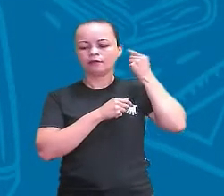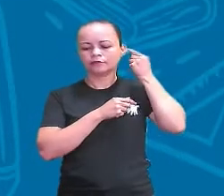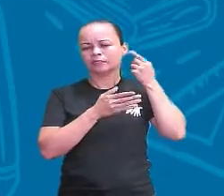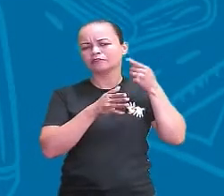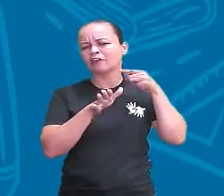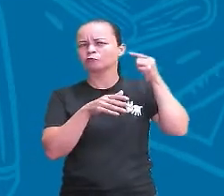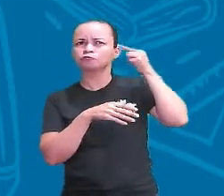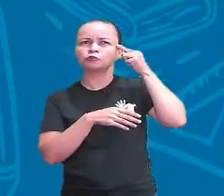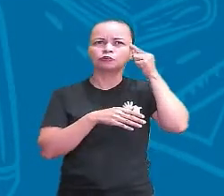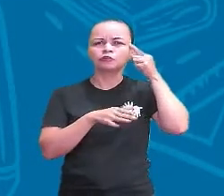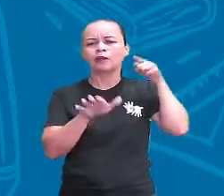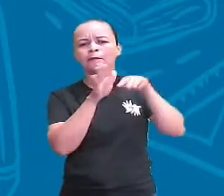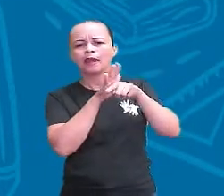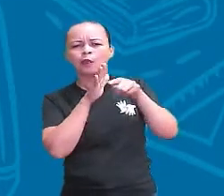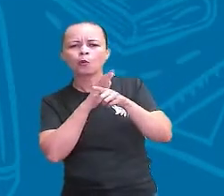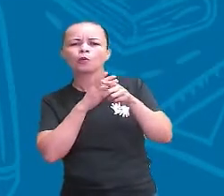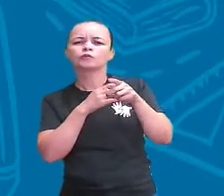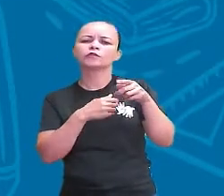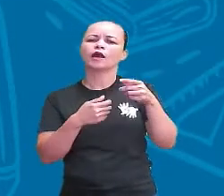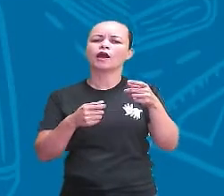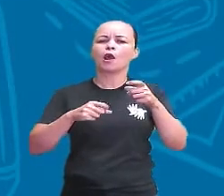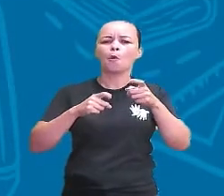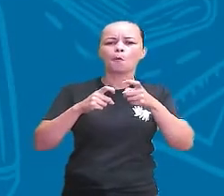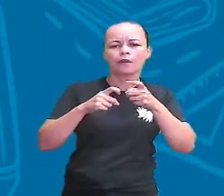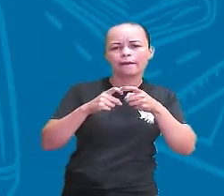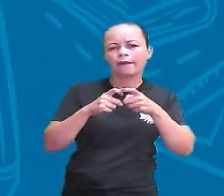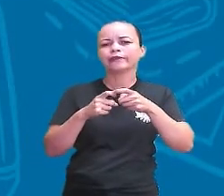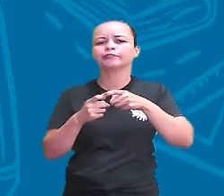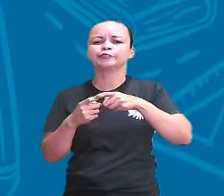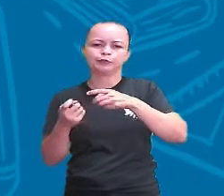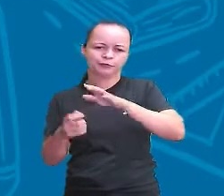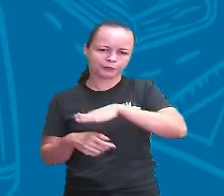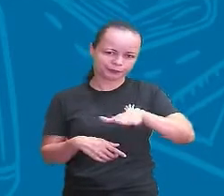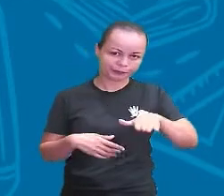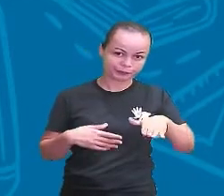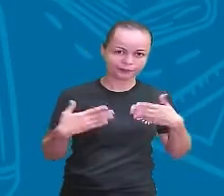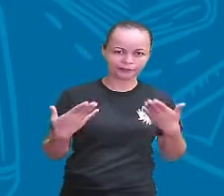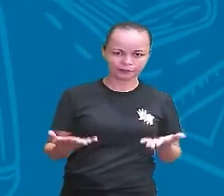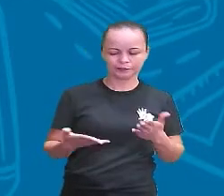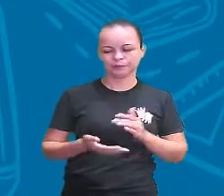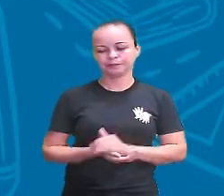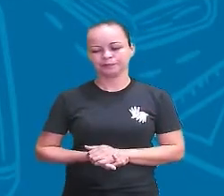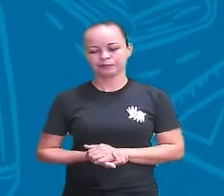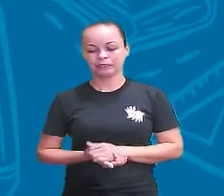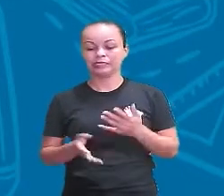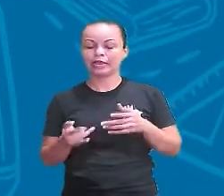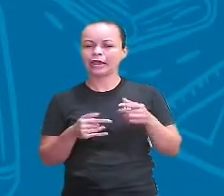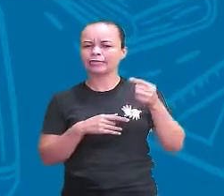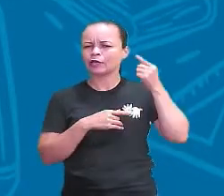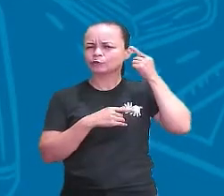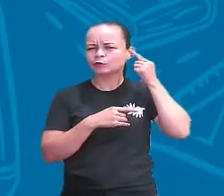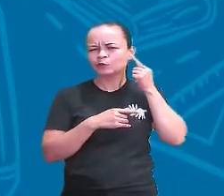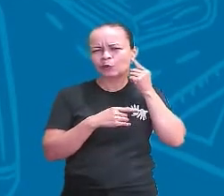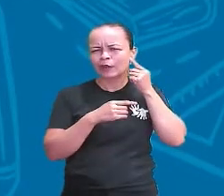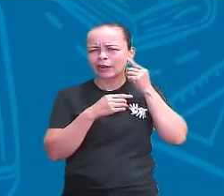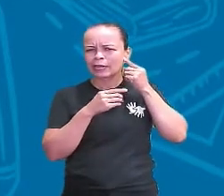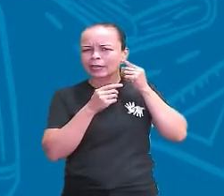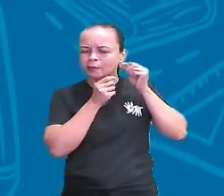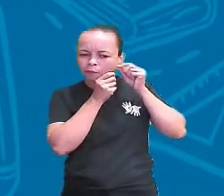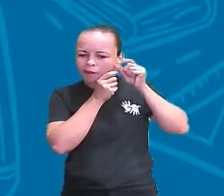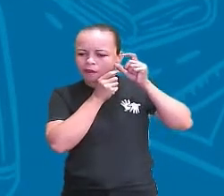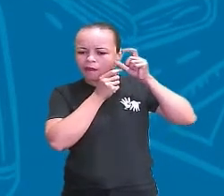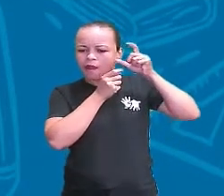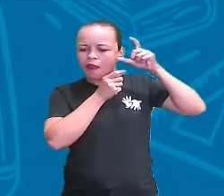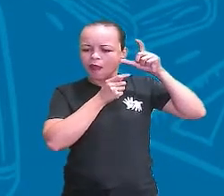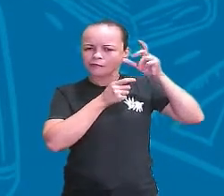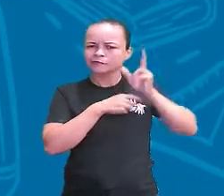pediatra, pergunta a um profissional, tá bom? E também, as orelhas nunca param de crescer. Vocês já imaginaram isso?